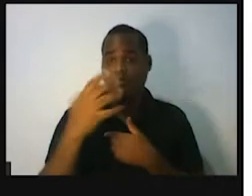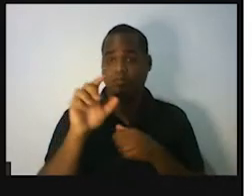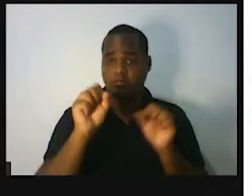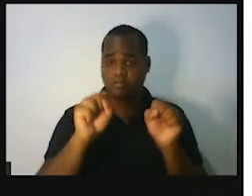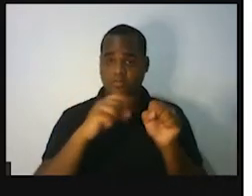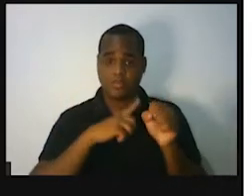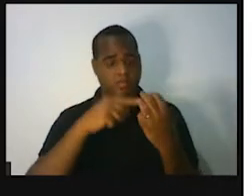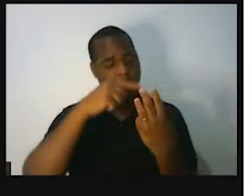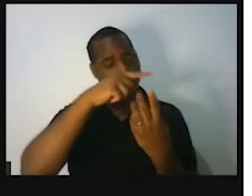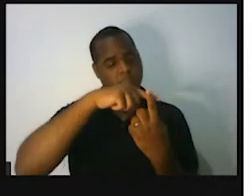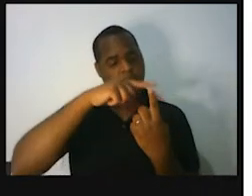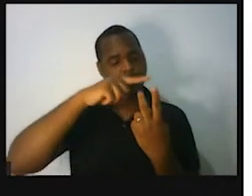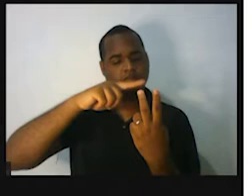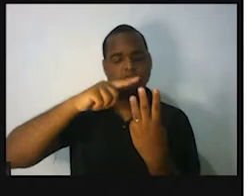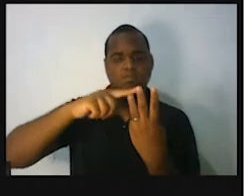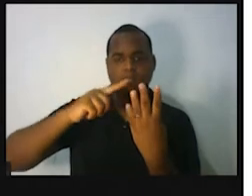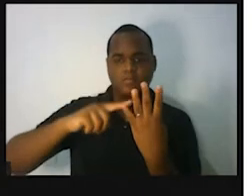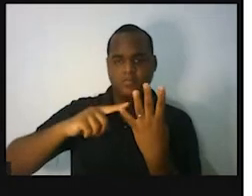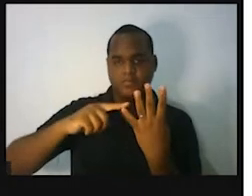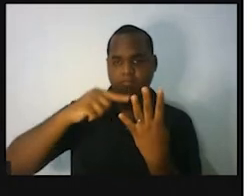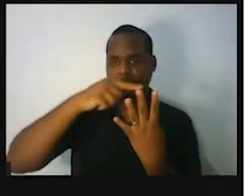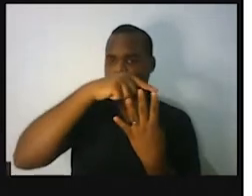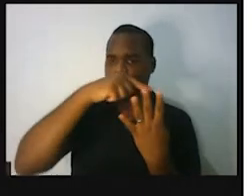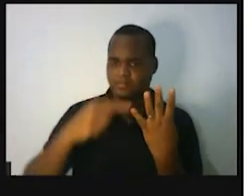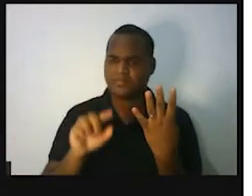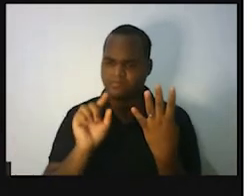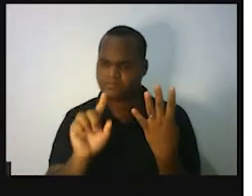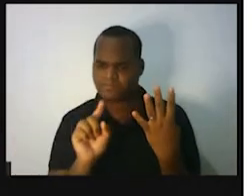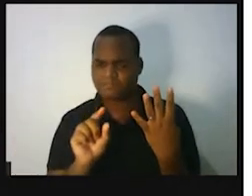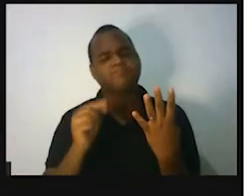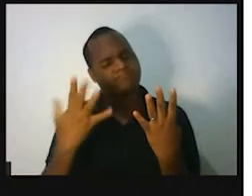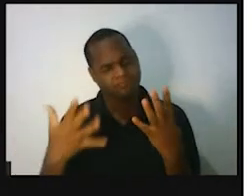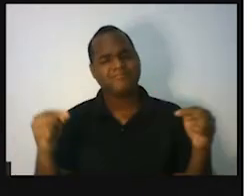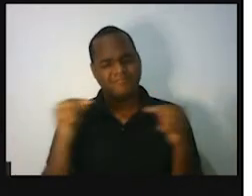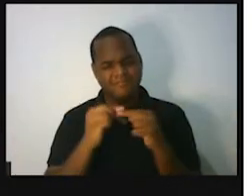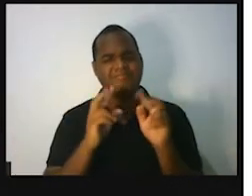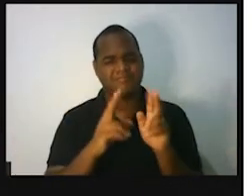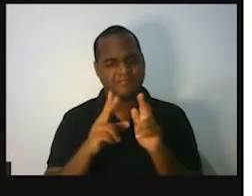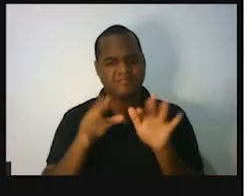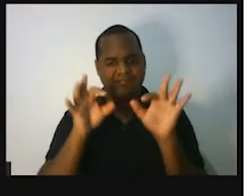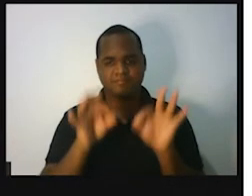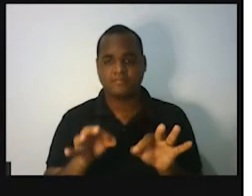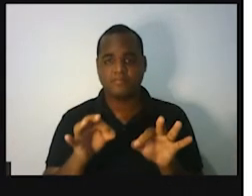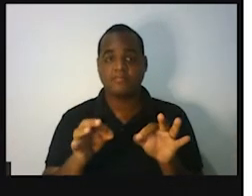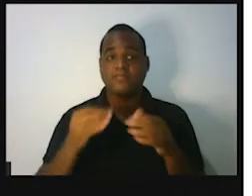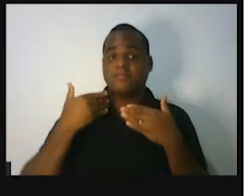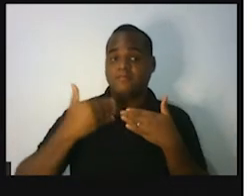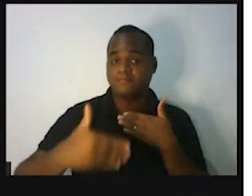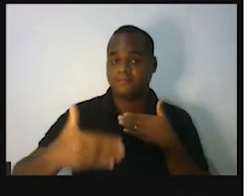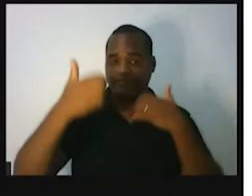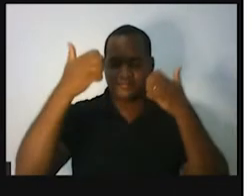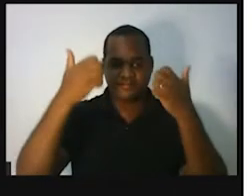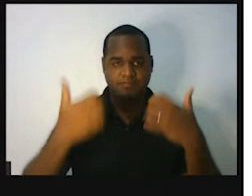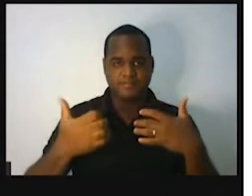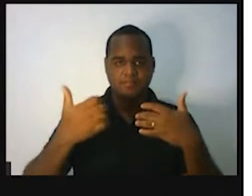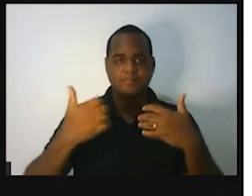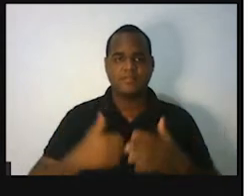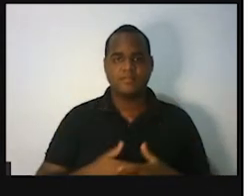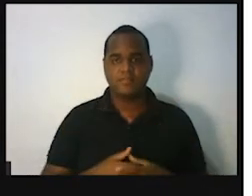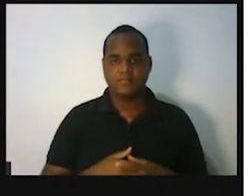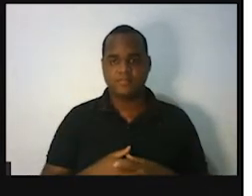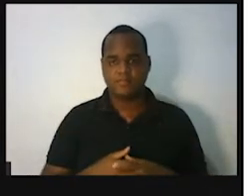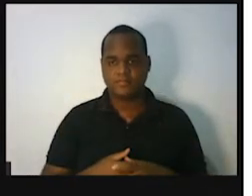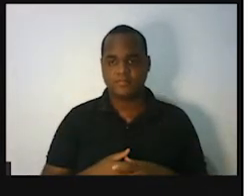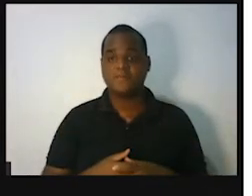unidades, exatamente assim. Tá bom? Então, avançando, agora a gente vai